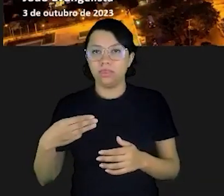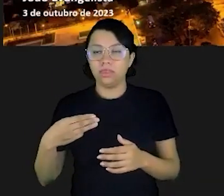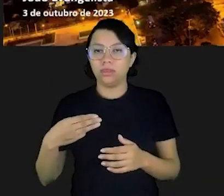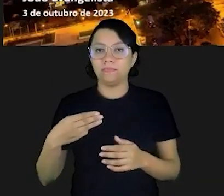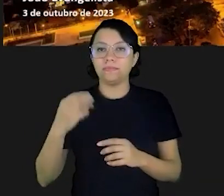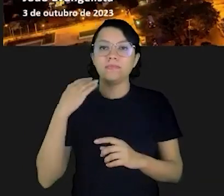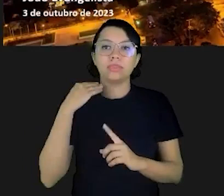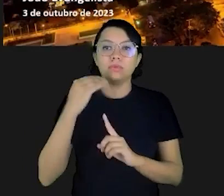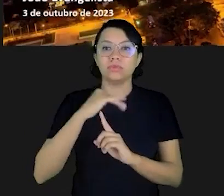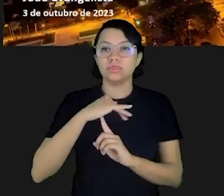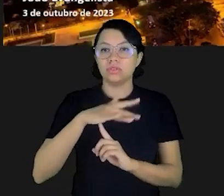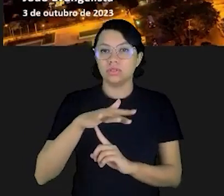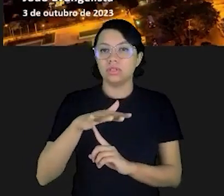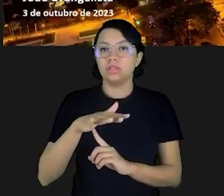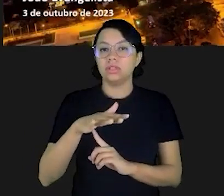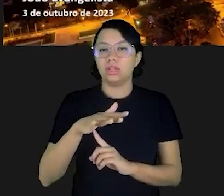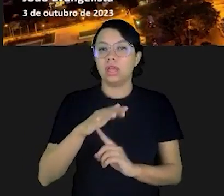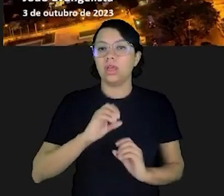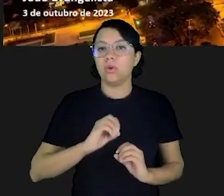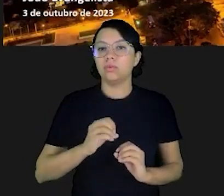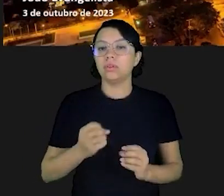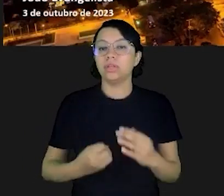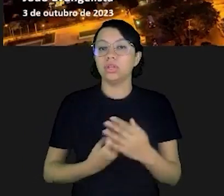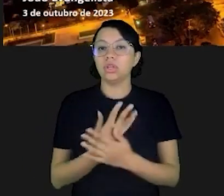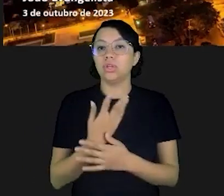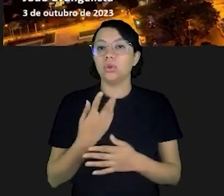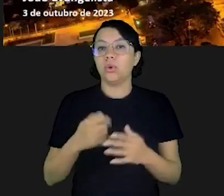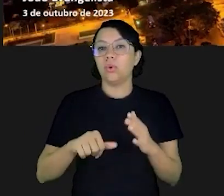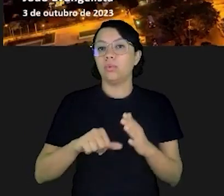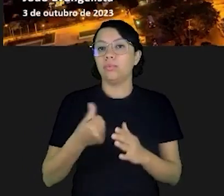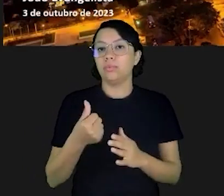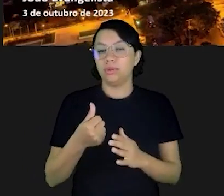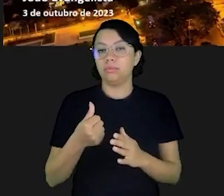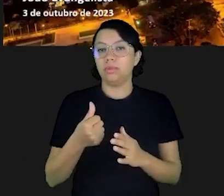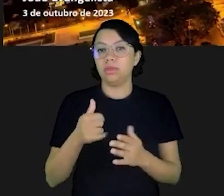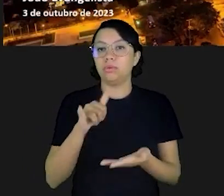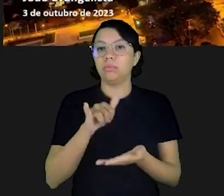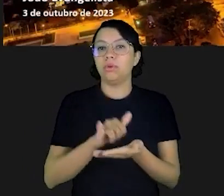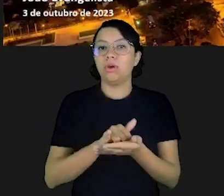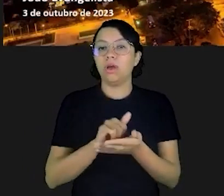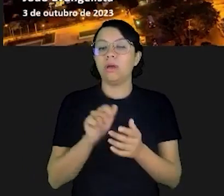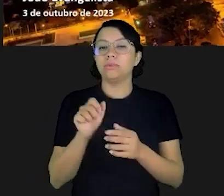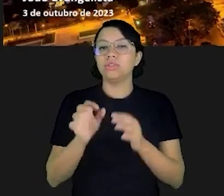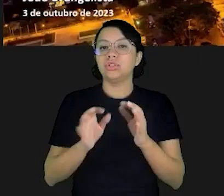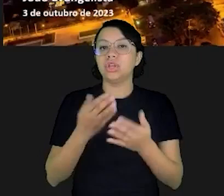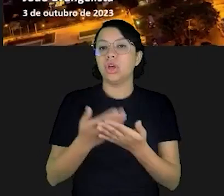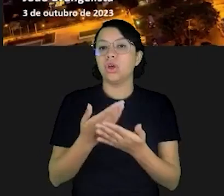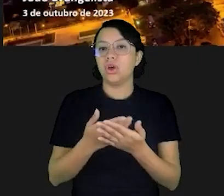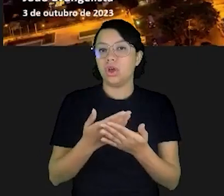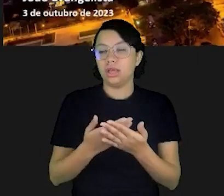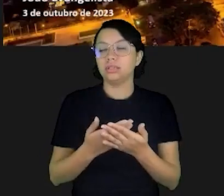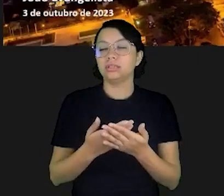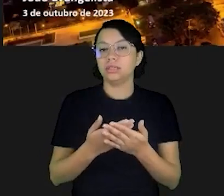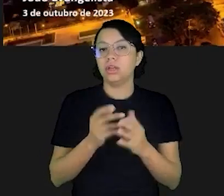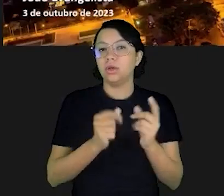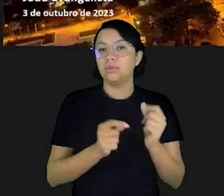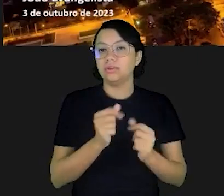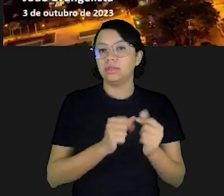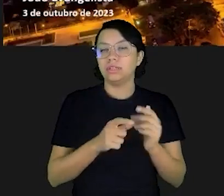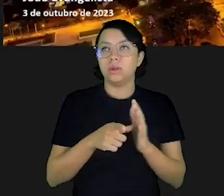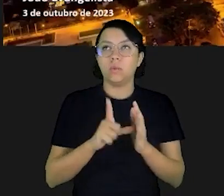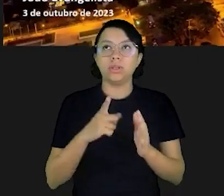Banco Central lançou a sua primeira versão do Programa de Educação Financeira. Antes disso, tínhamos um programa de